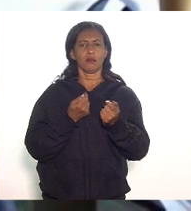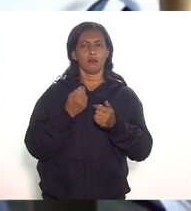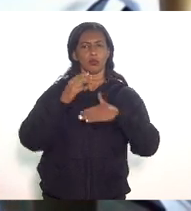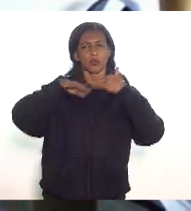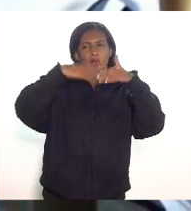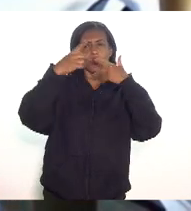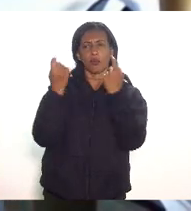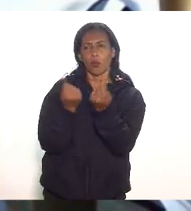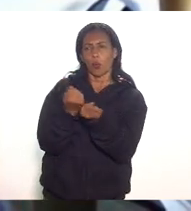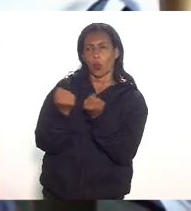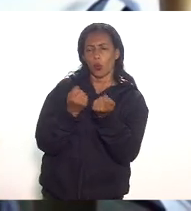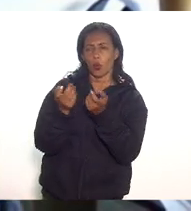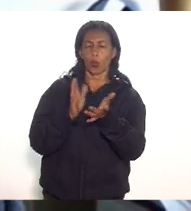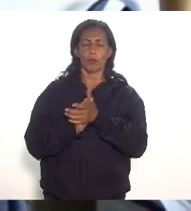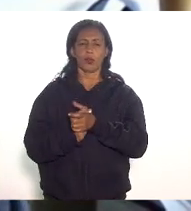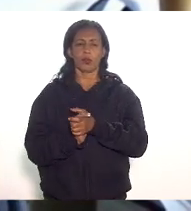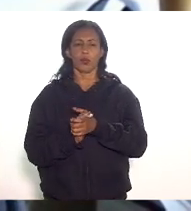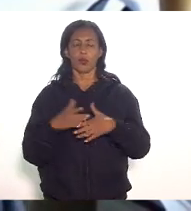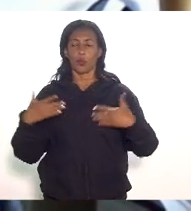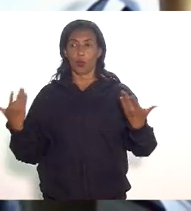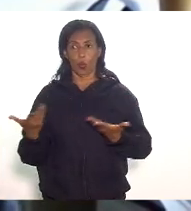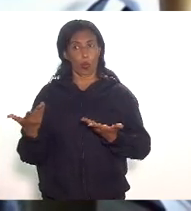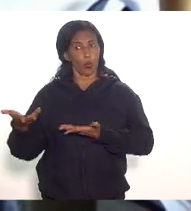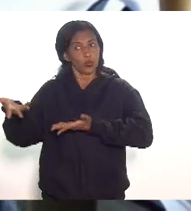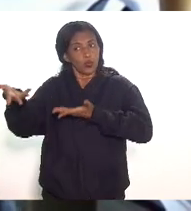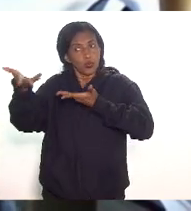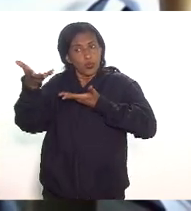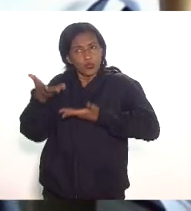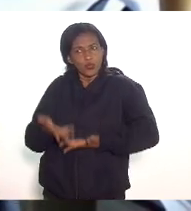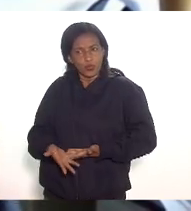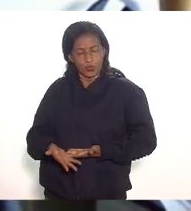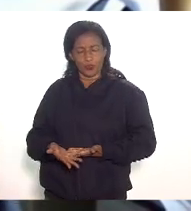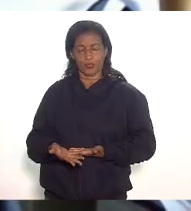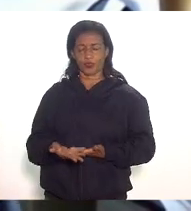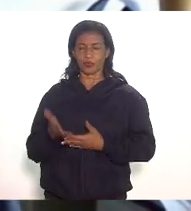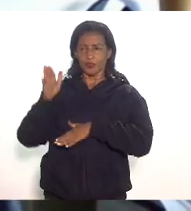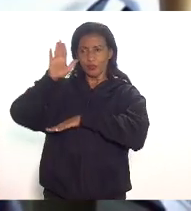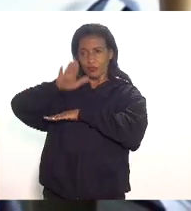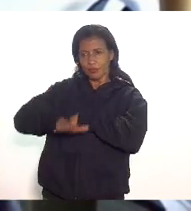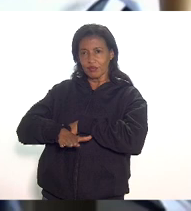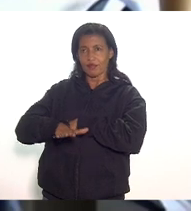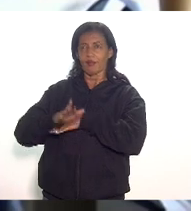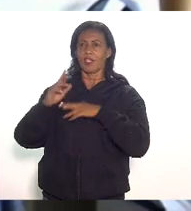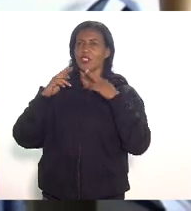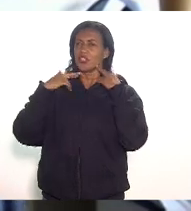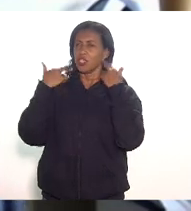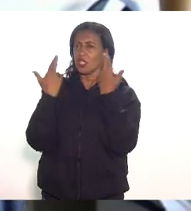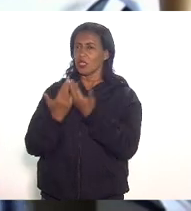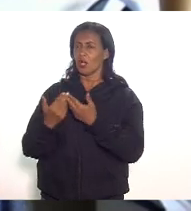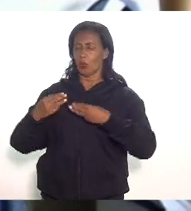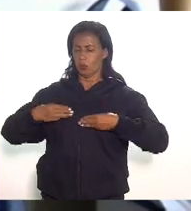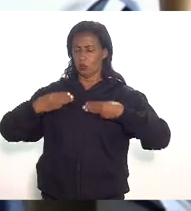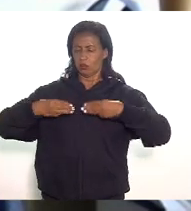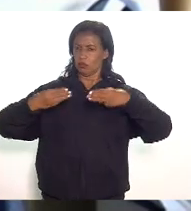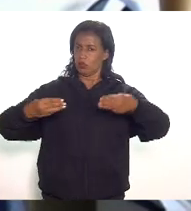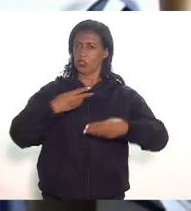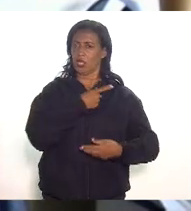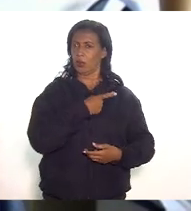hoje vou convidar uma reunião que vou até a tarde o próprio Ministério Público para isso